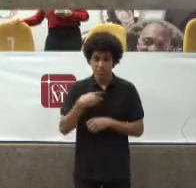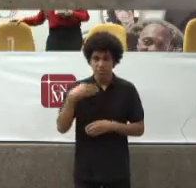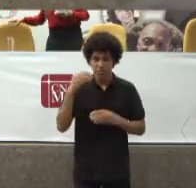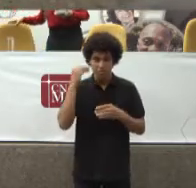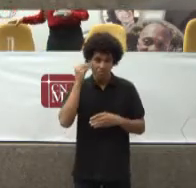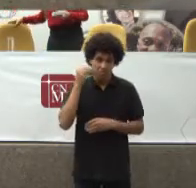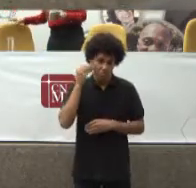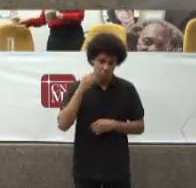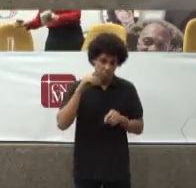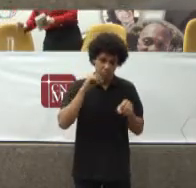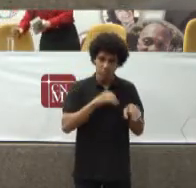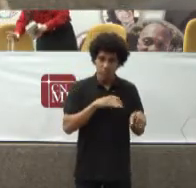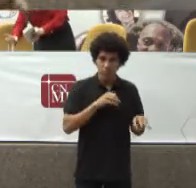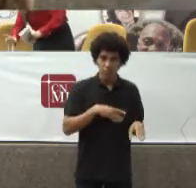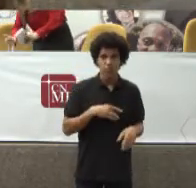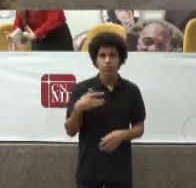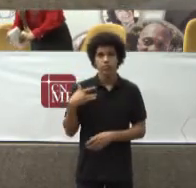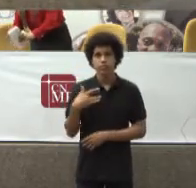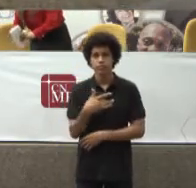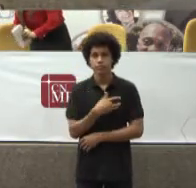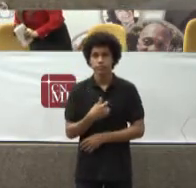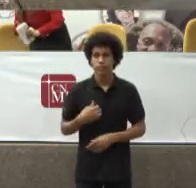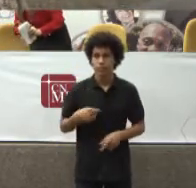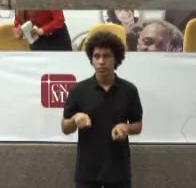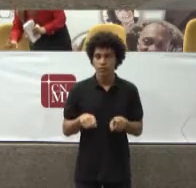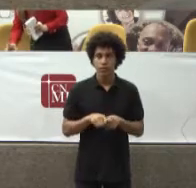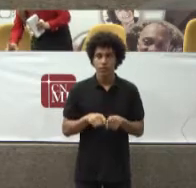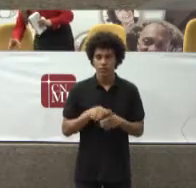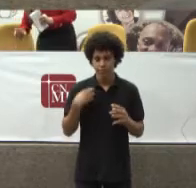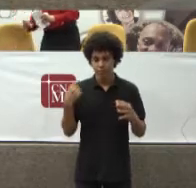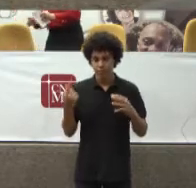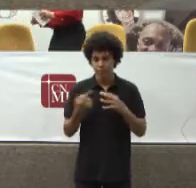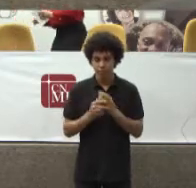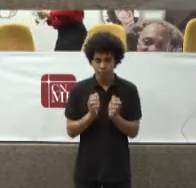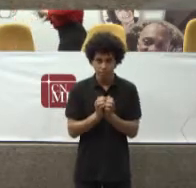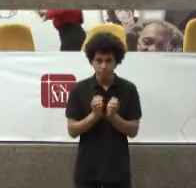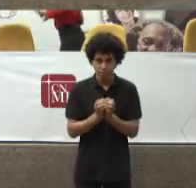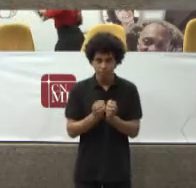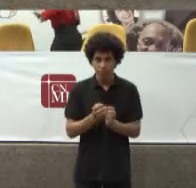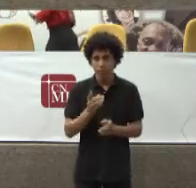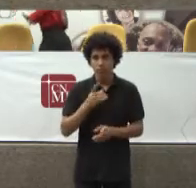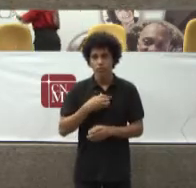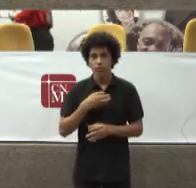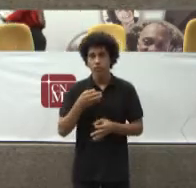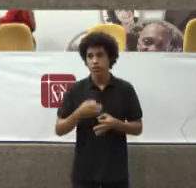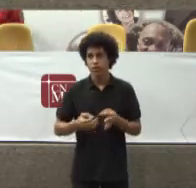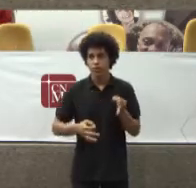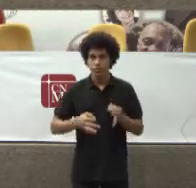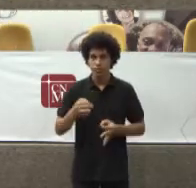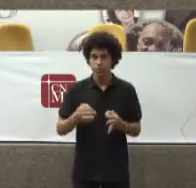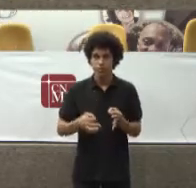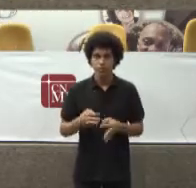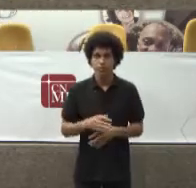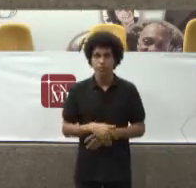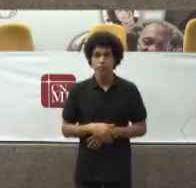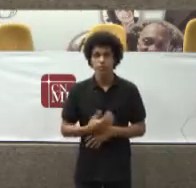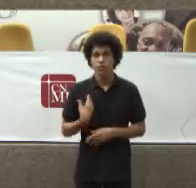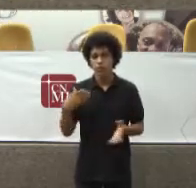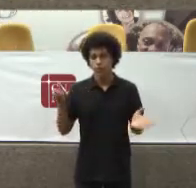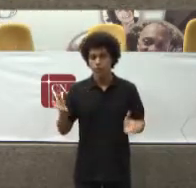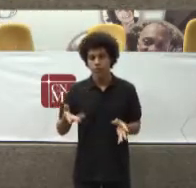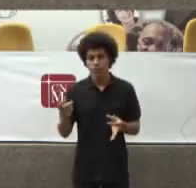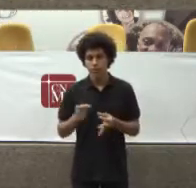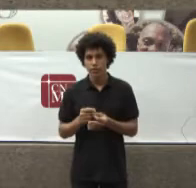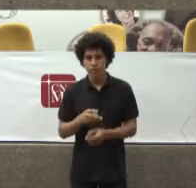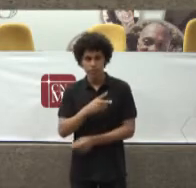Membro Do Comitê Nacional Do Fórum Da Saúde Do Conselho Nacional De Justiça E hoje Exerce a função De Chefe De Gabinete